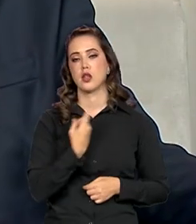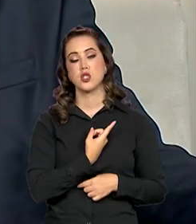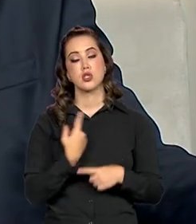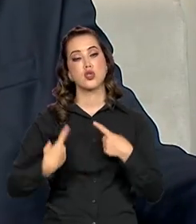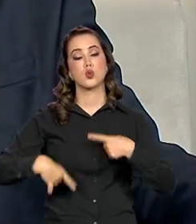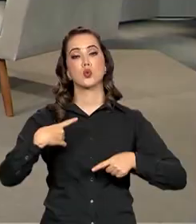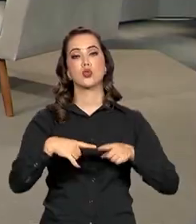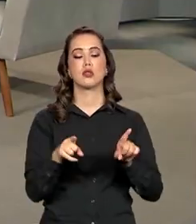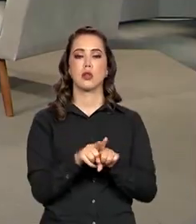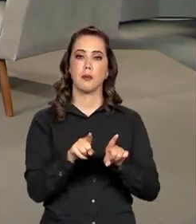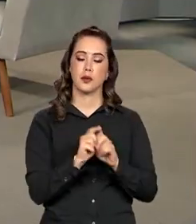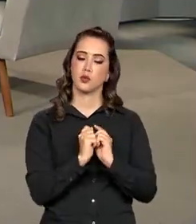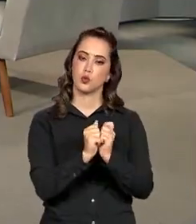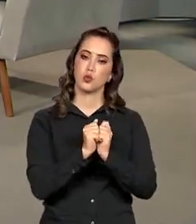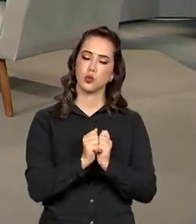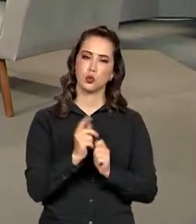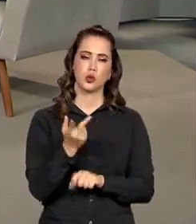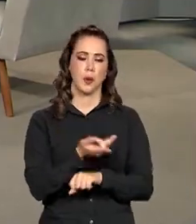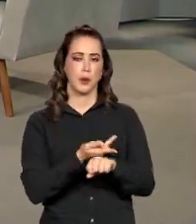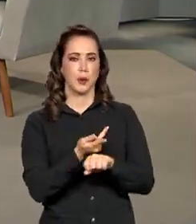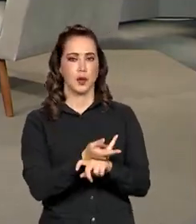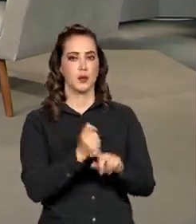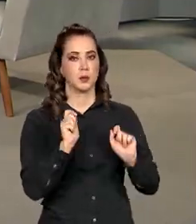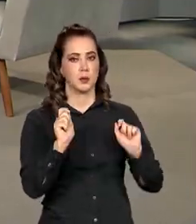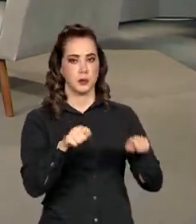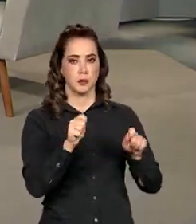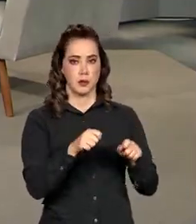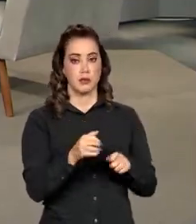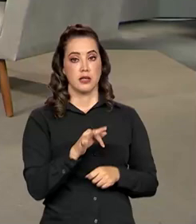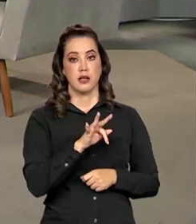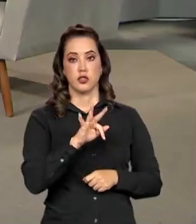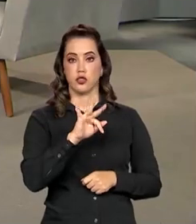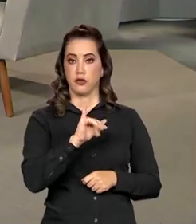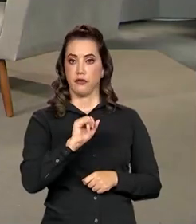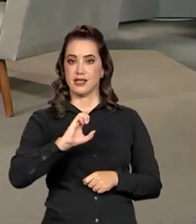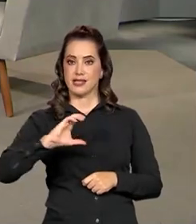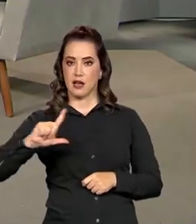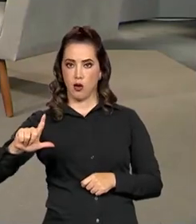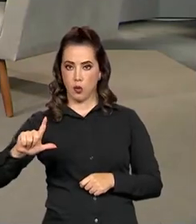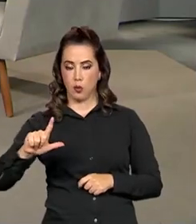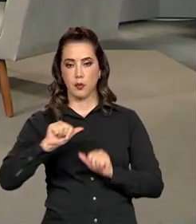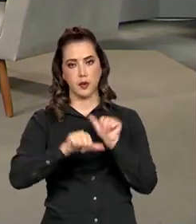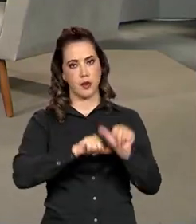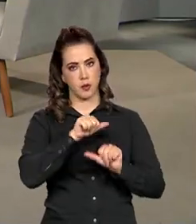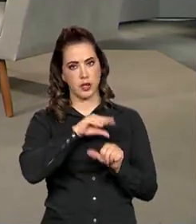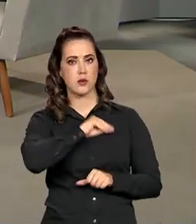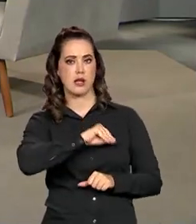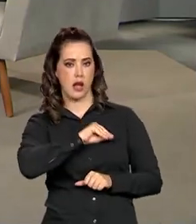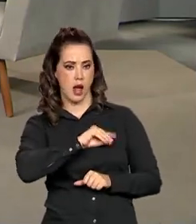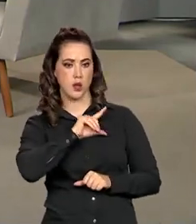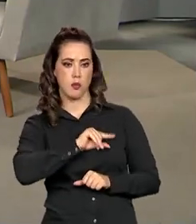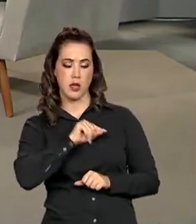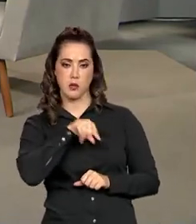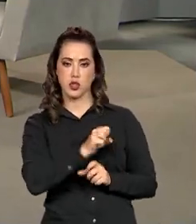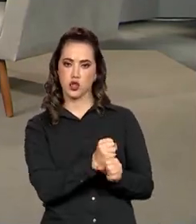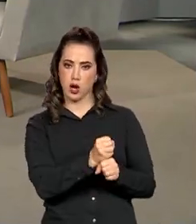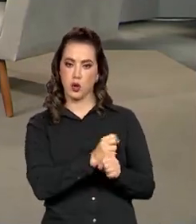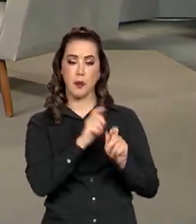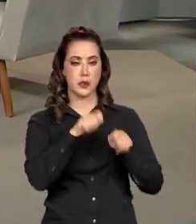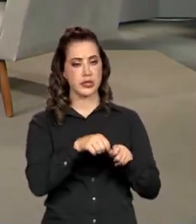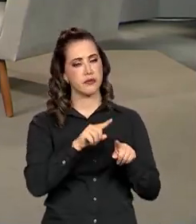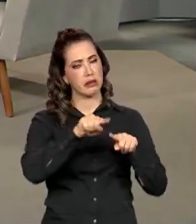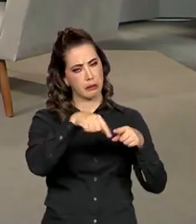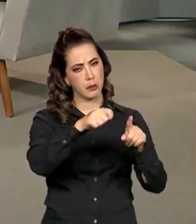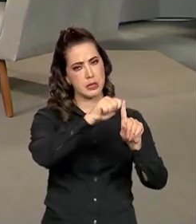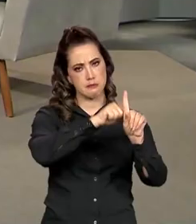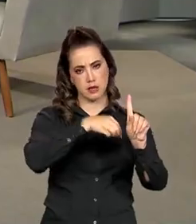Paulo, junto, a busca de espaço fiscal para mudar o valor do salário mínimo ainda este ano. Então, é possível que, a partir de maio,